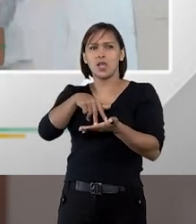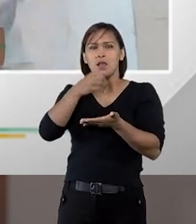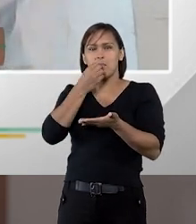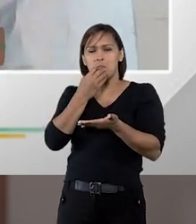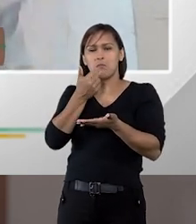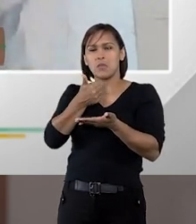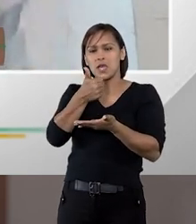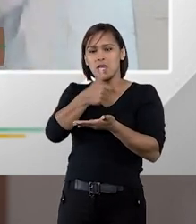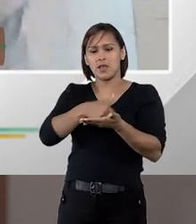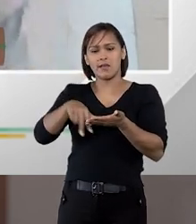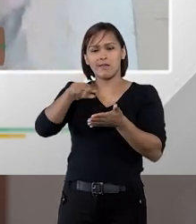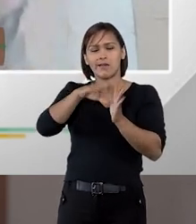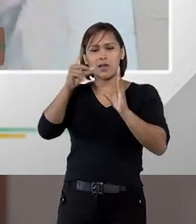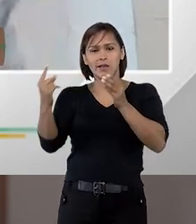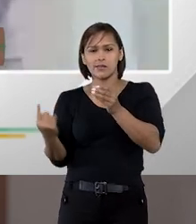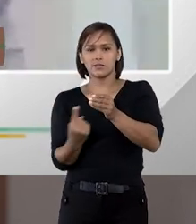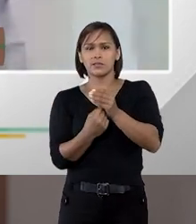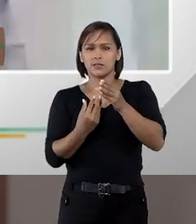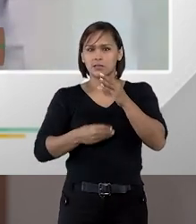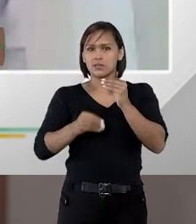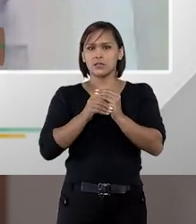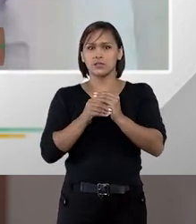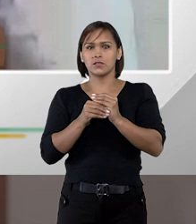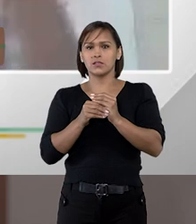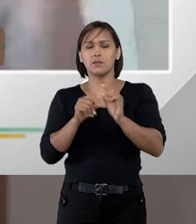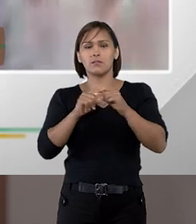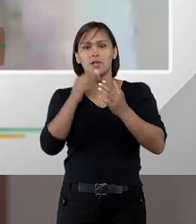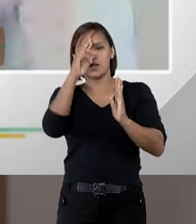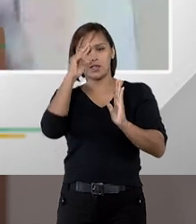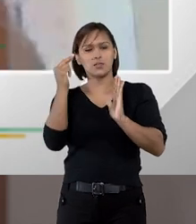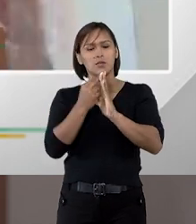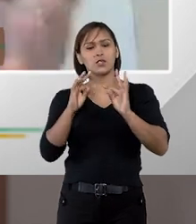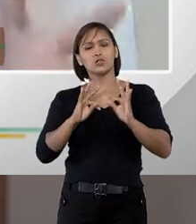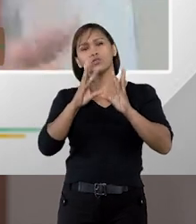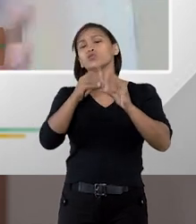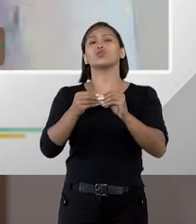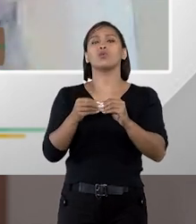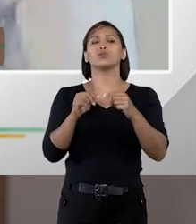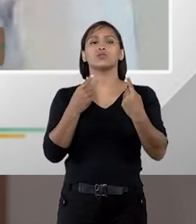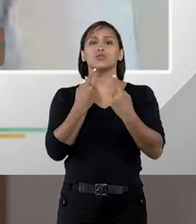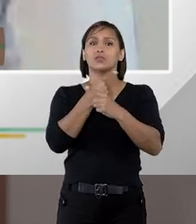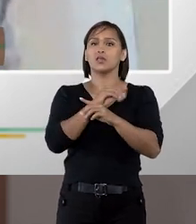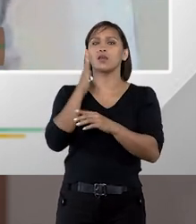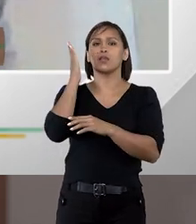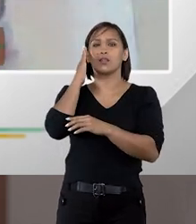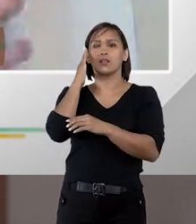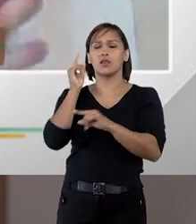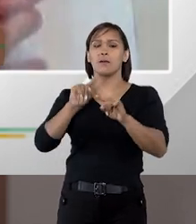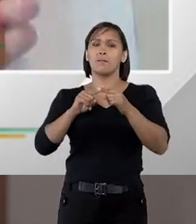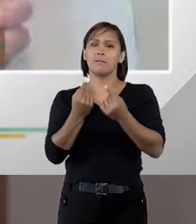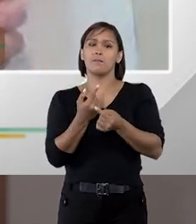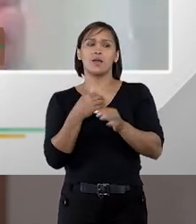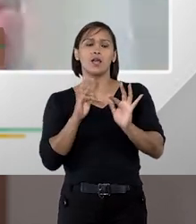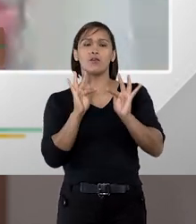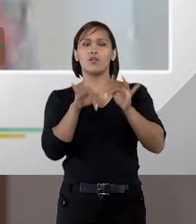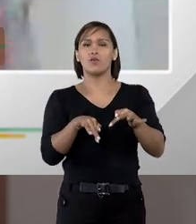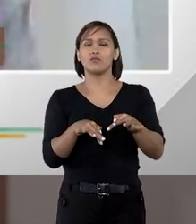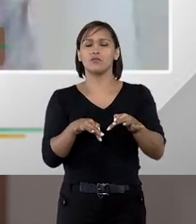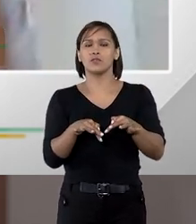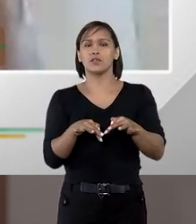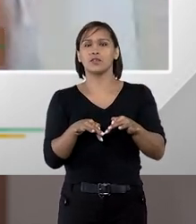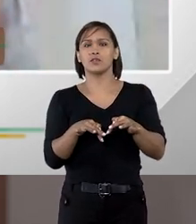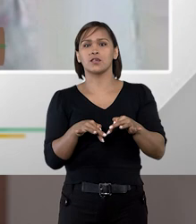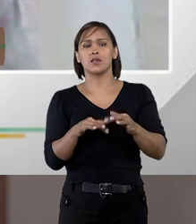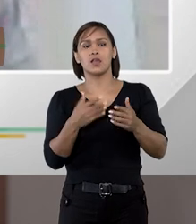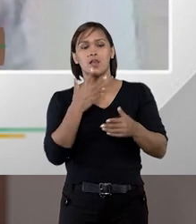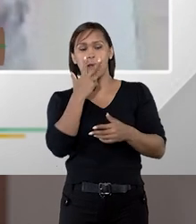reticente em relação às adesões mas respeitando todos que entendem sentido contrário tá mas no fim das